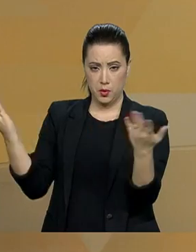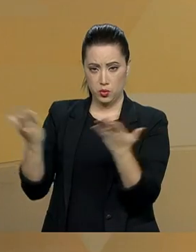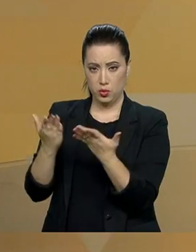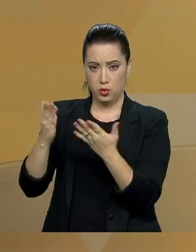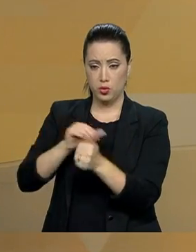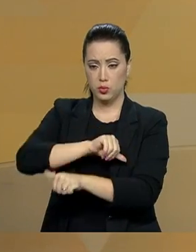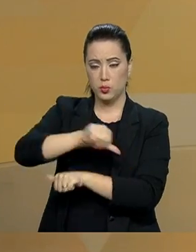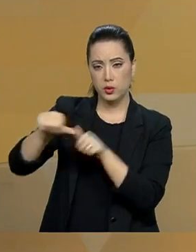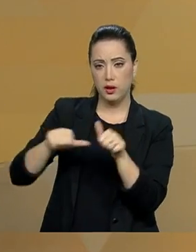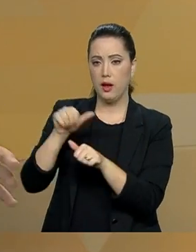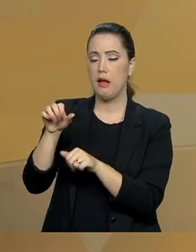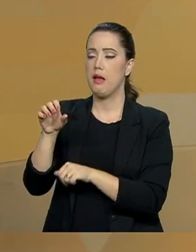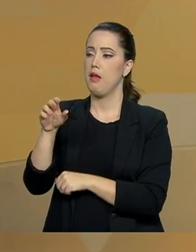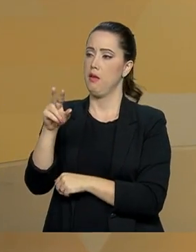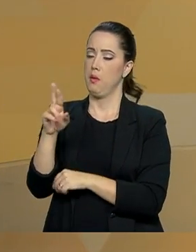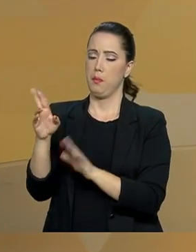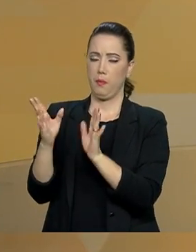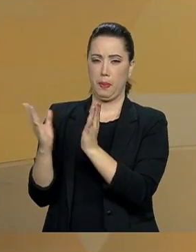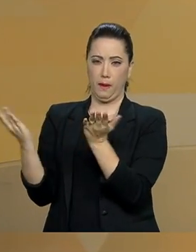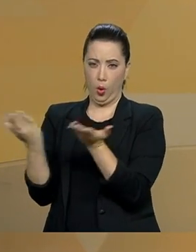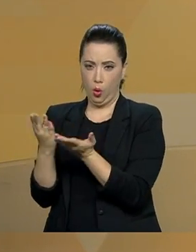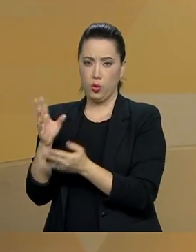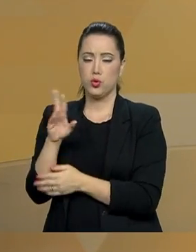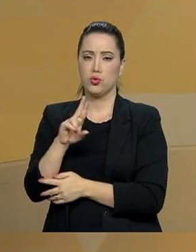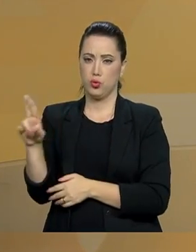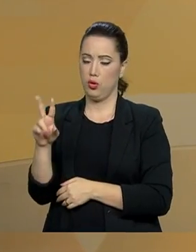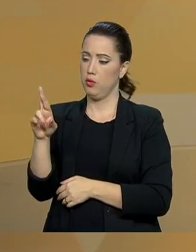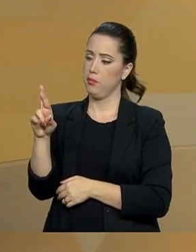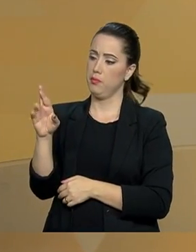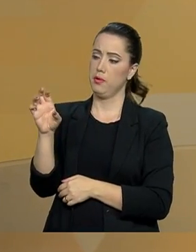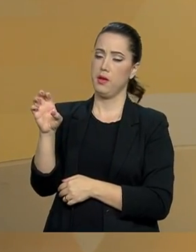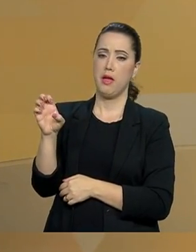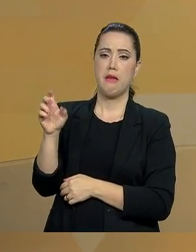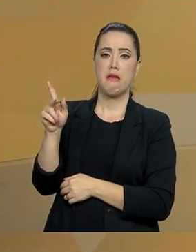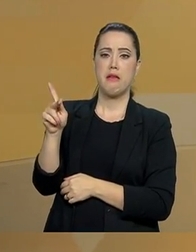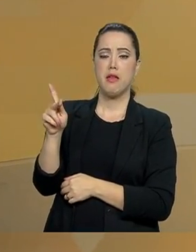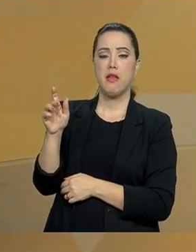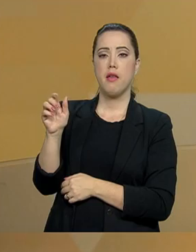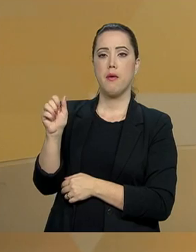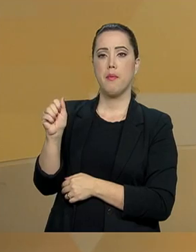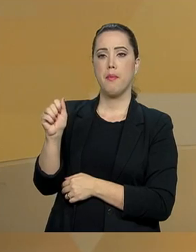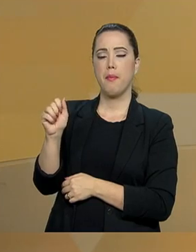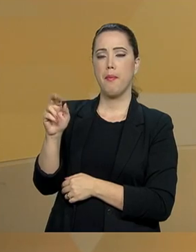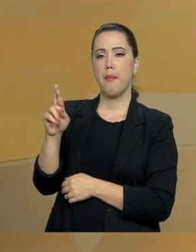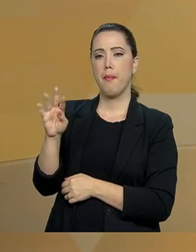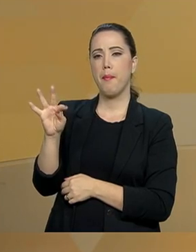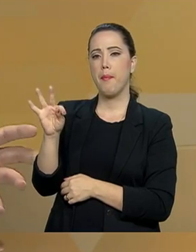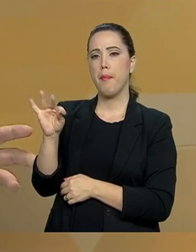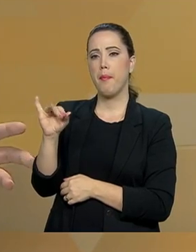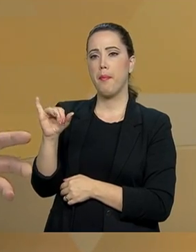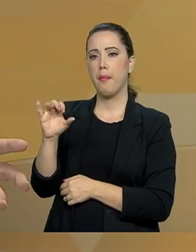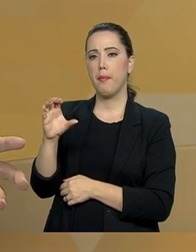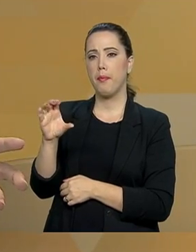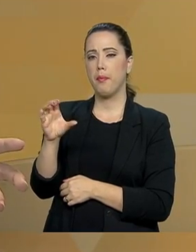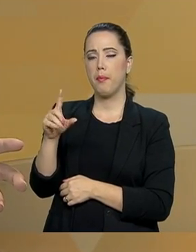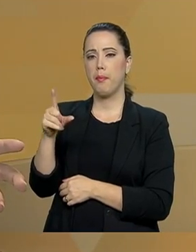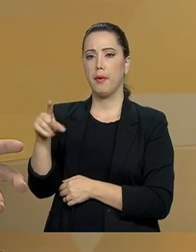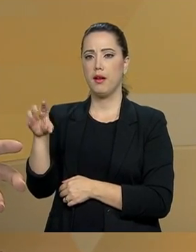capitalização, ou pelo menos eles conviverem ali juntos. Quais as vantagens desse sistema sobre os outros